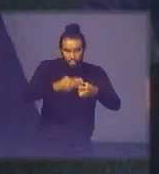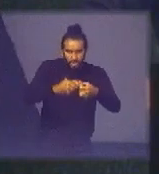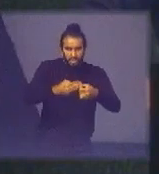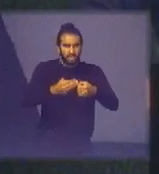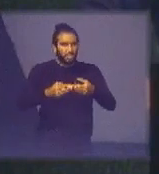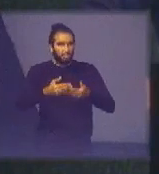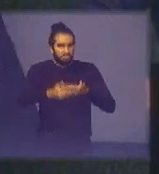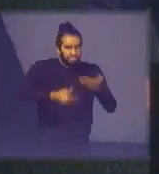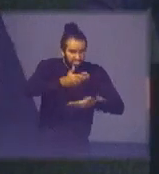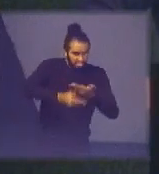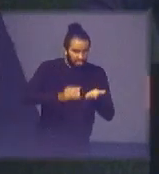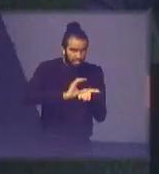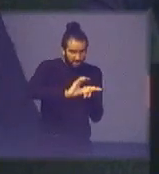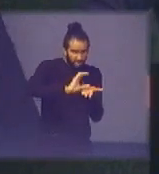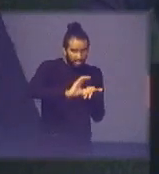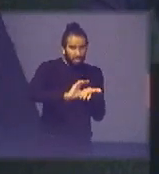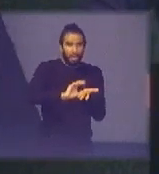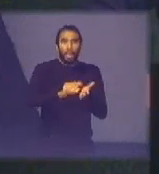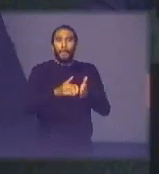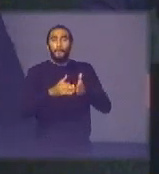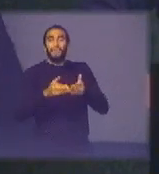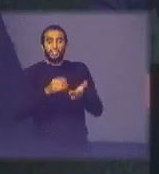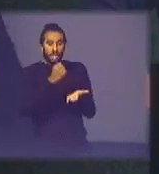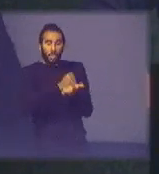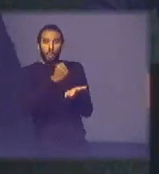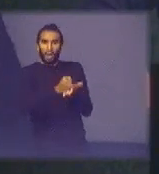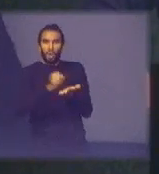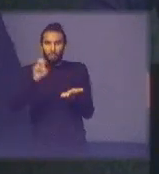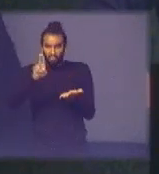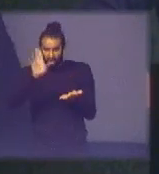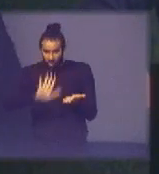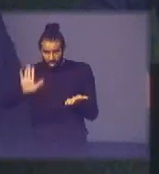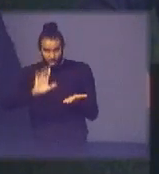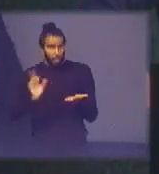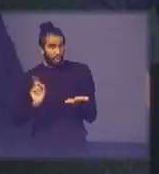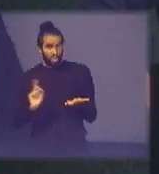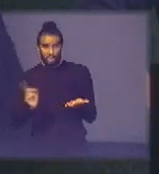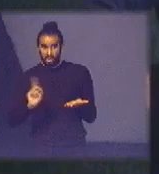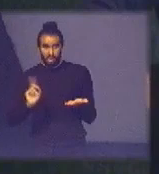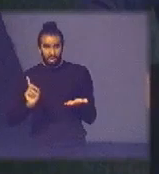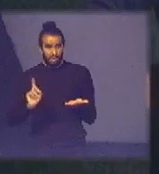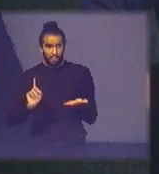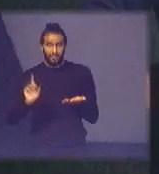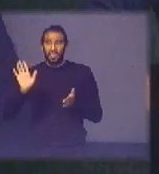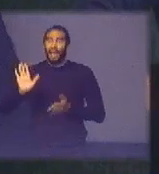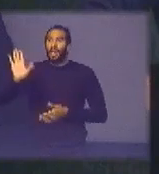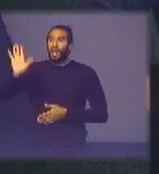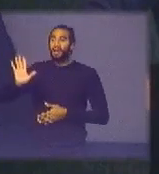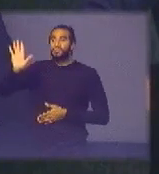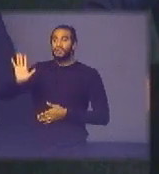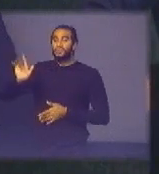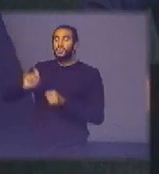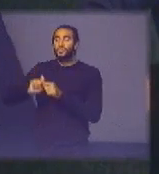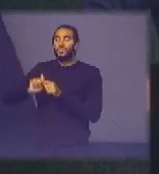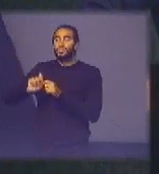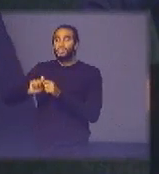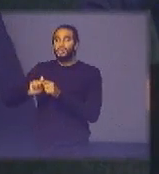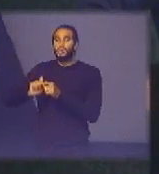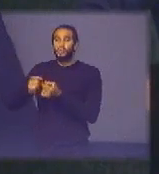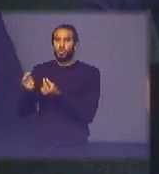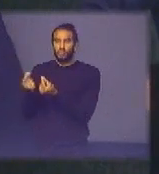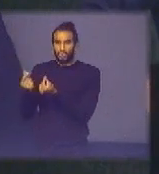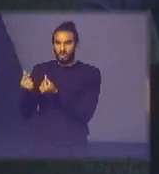de repasse ele não pede o carimbo de União então a licitação que faz no município com o dinheiro da União é uma